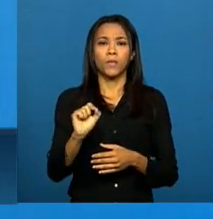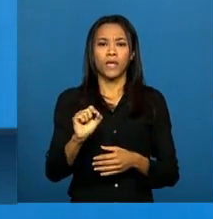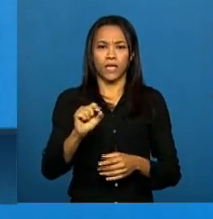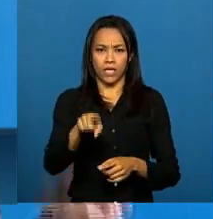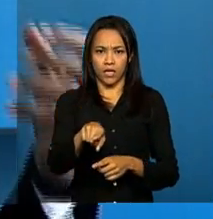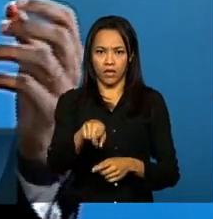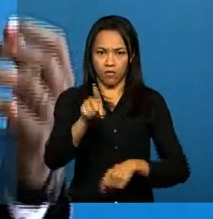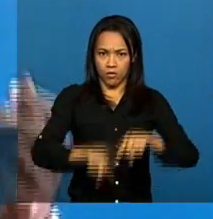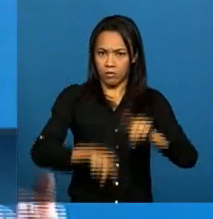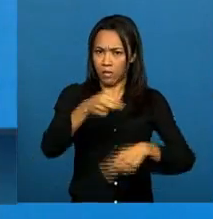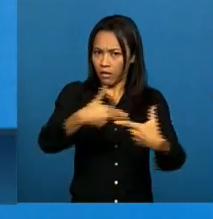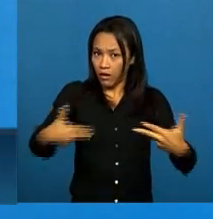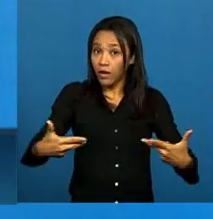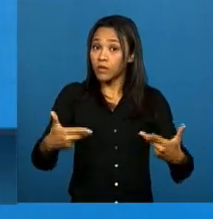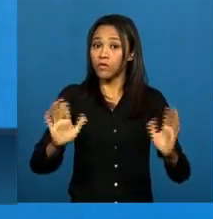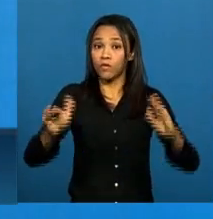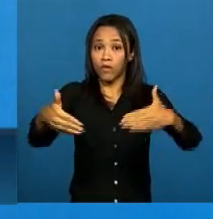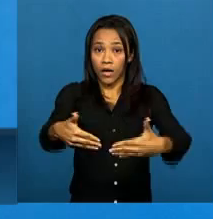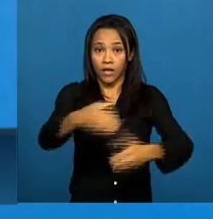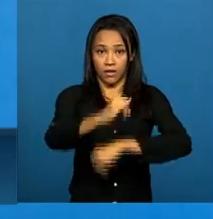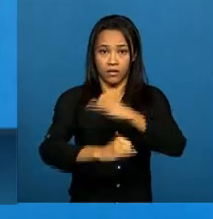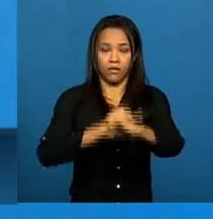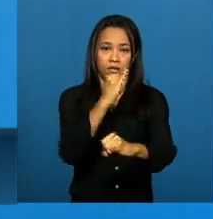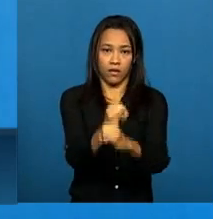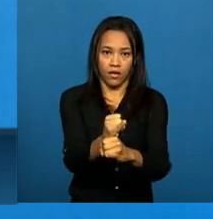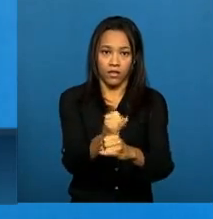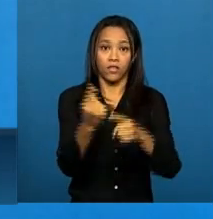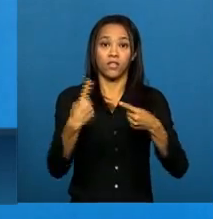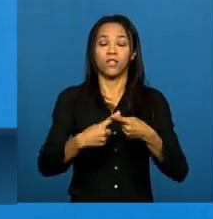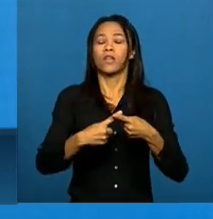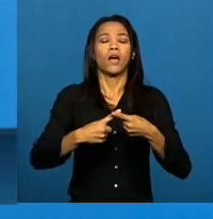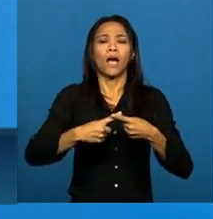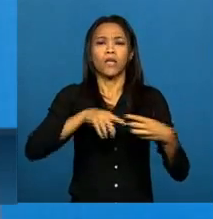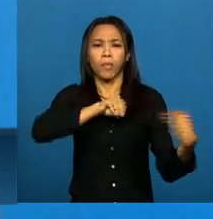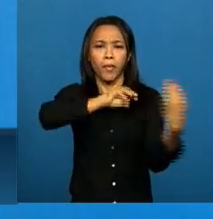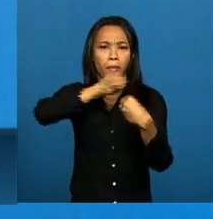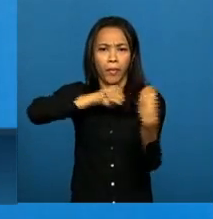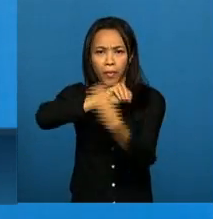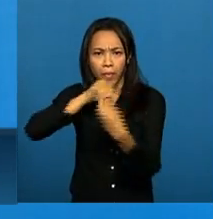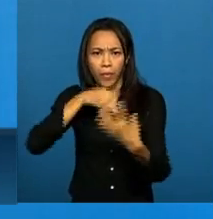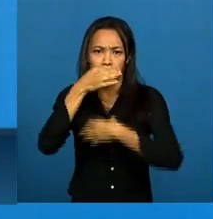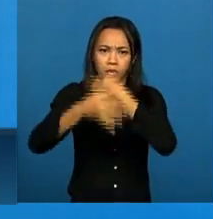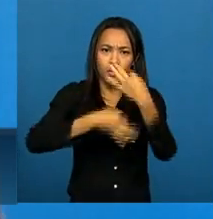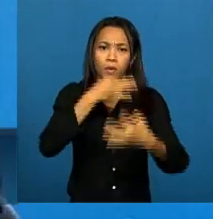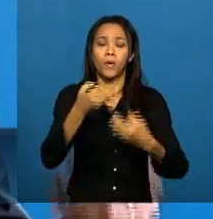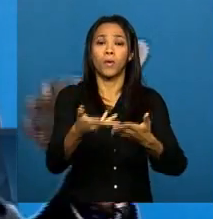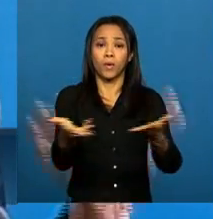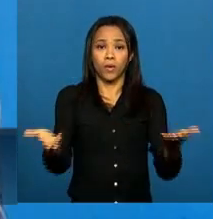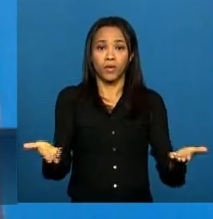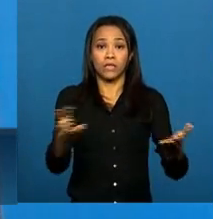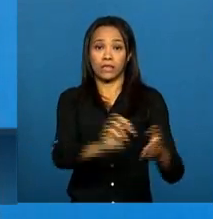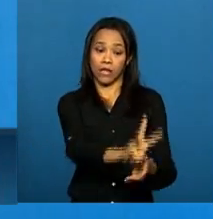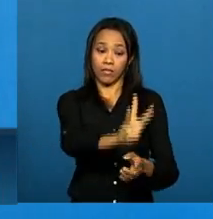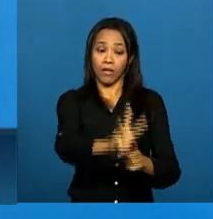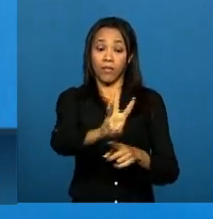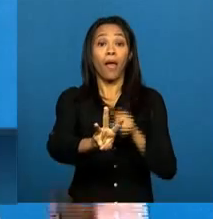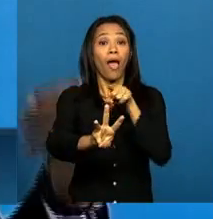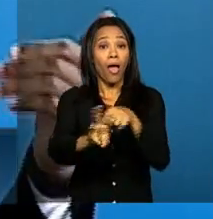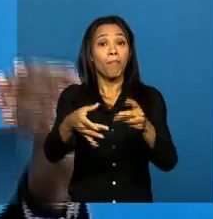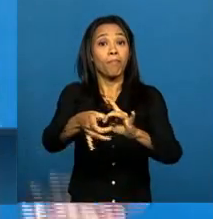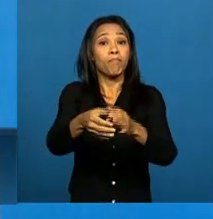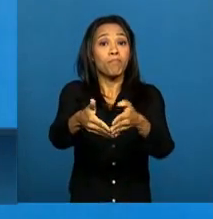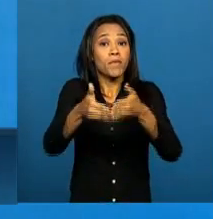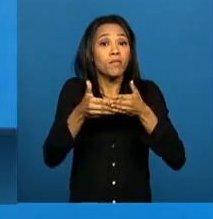nacional assuntos As ferramentas do debate público online são usadas para incluir a população,